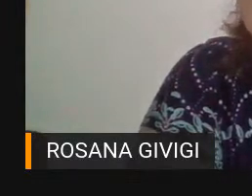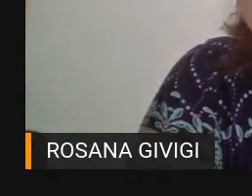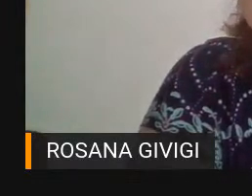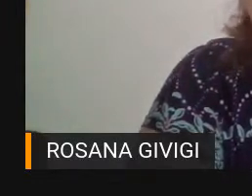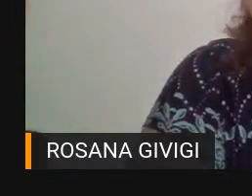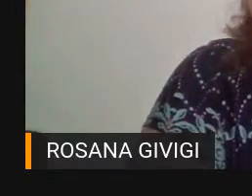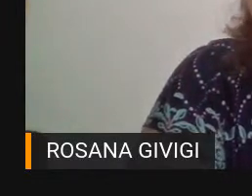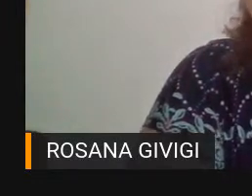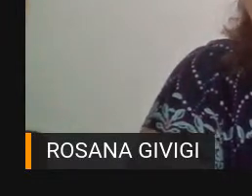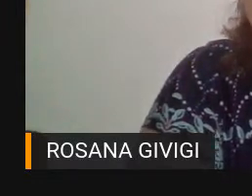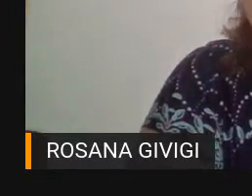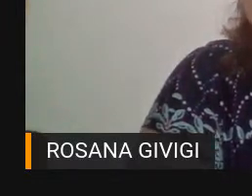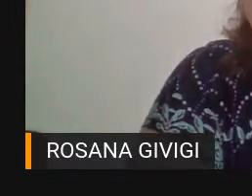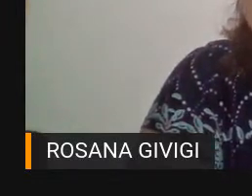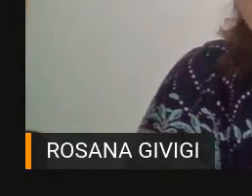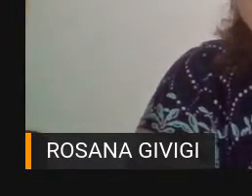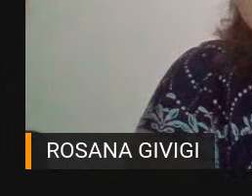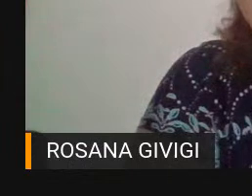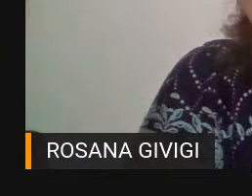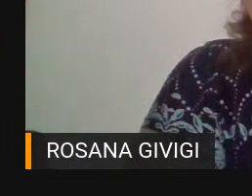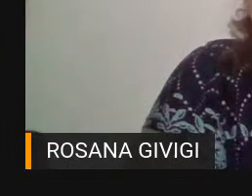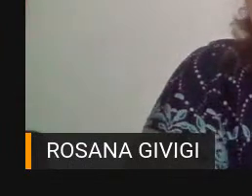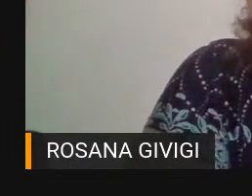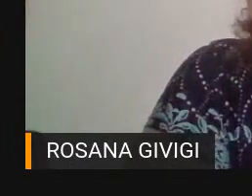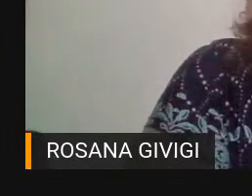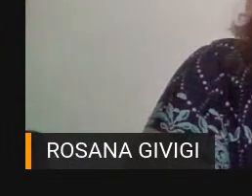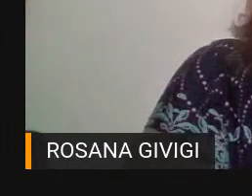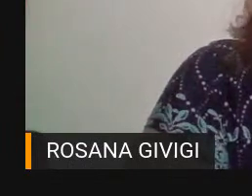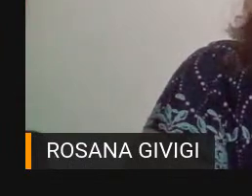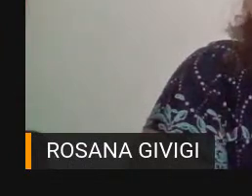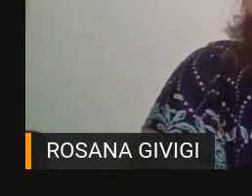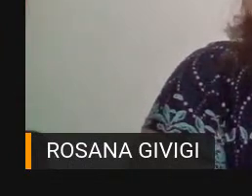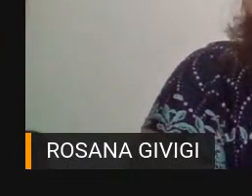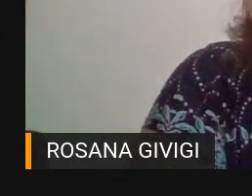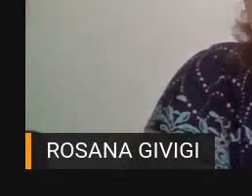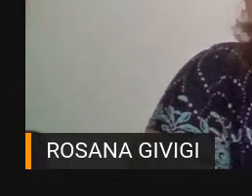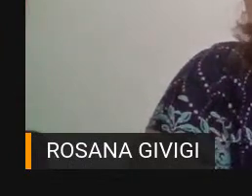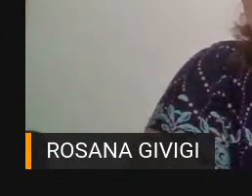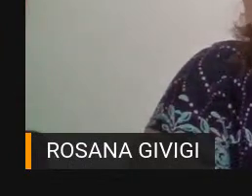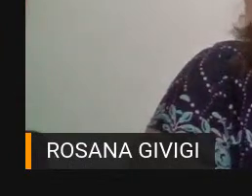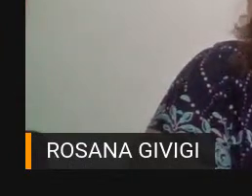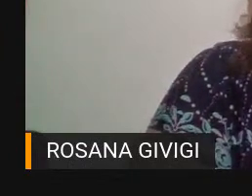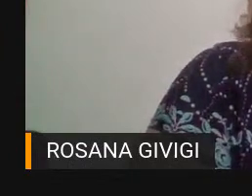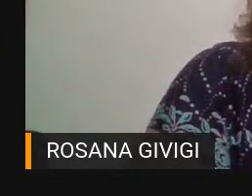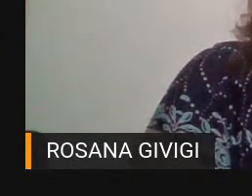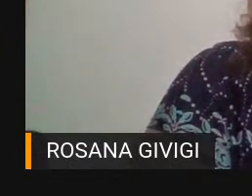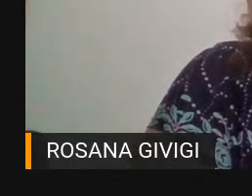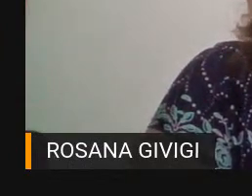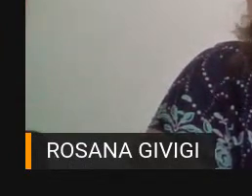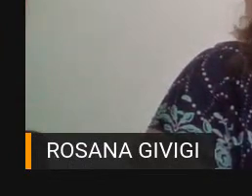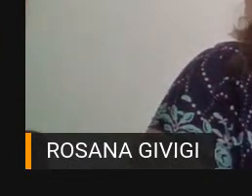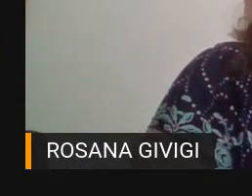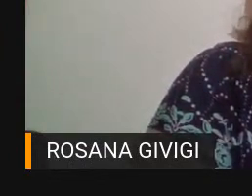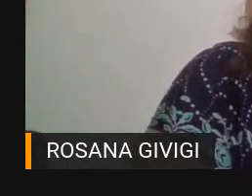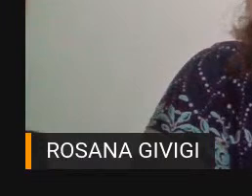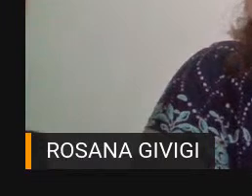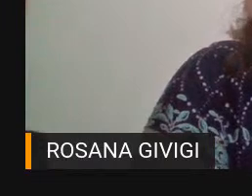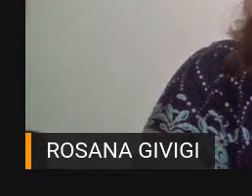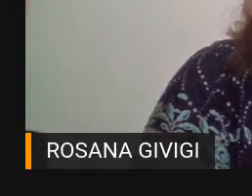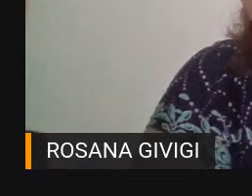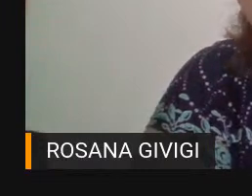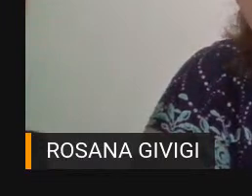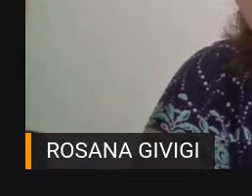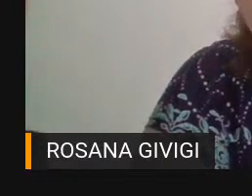vocês Essas reflexões Que vão Ser pautadas Especialmente Na deficiência Motora